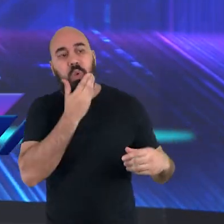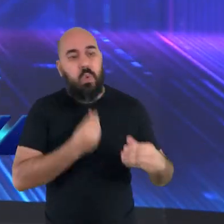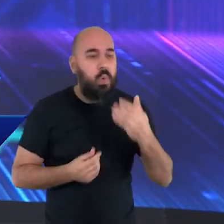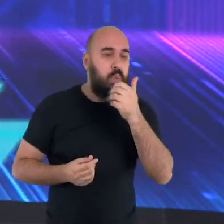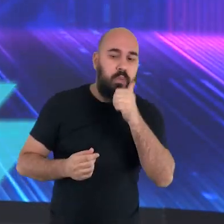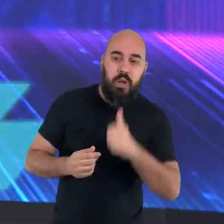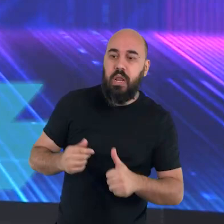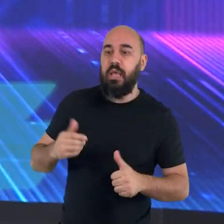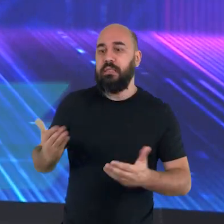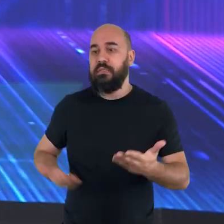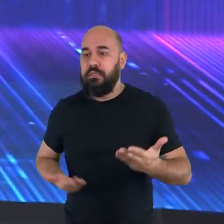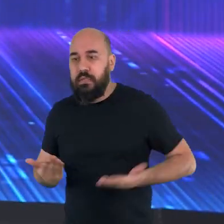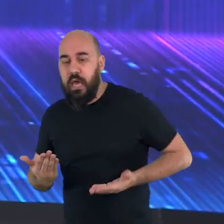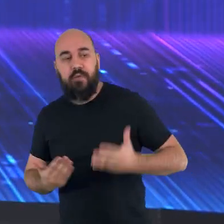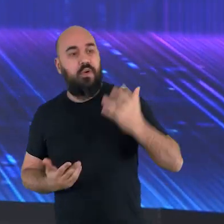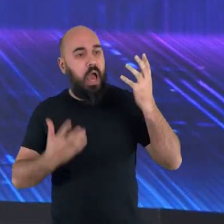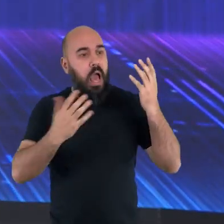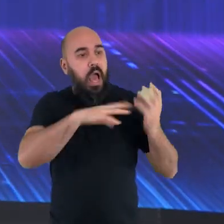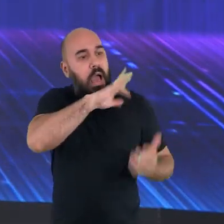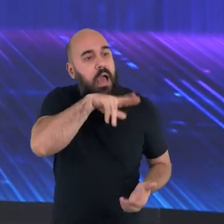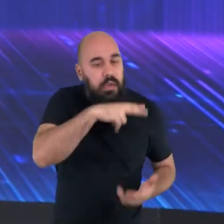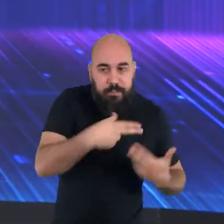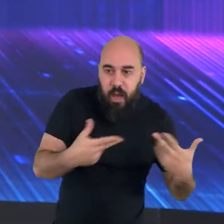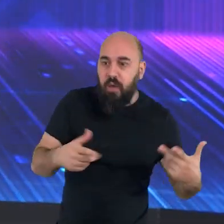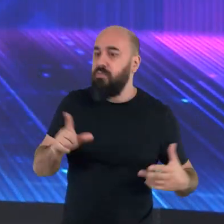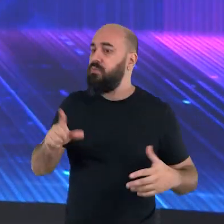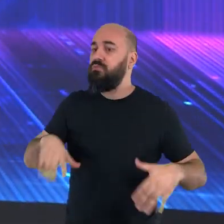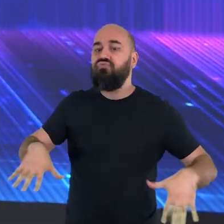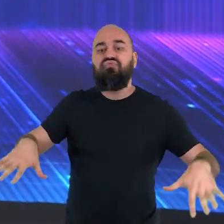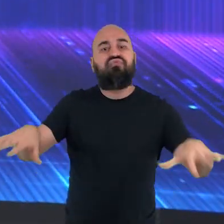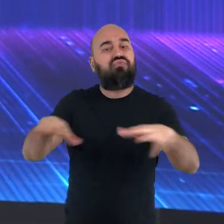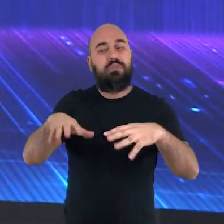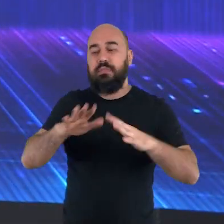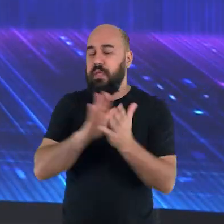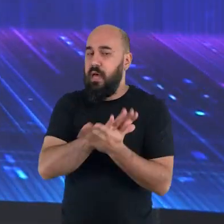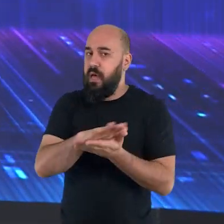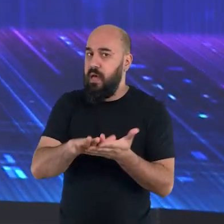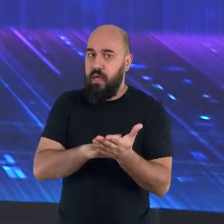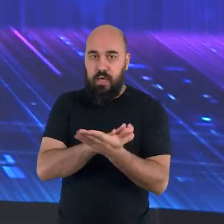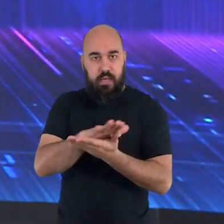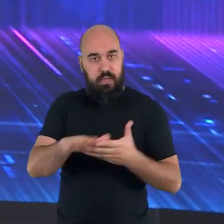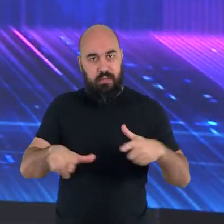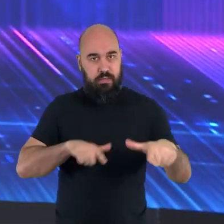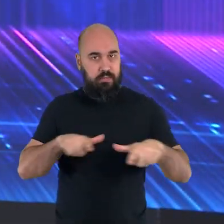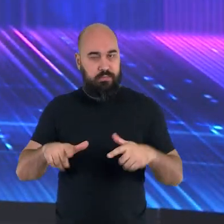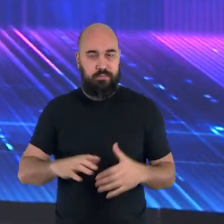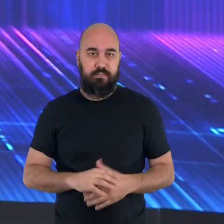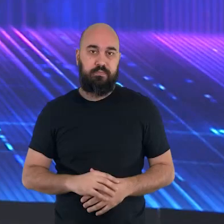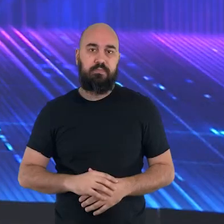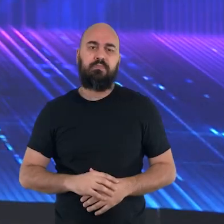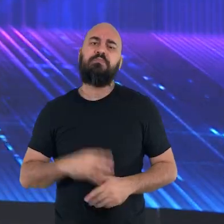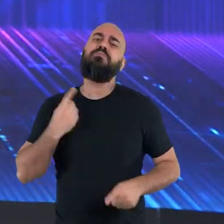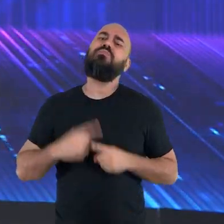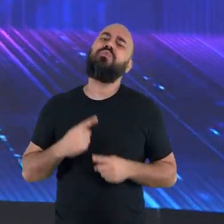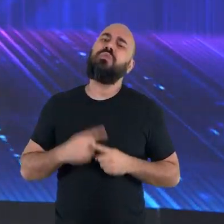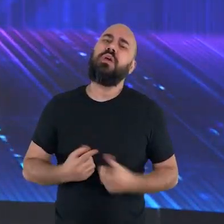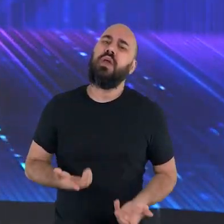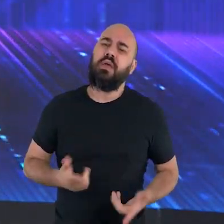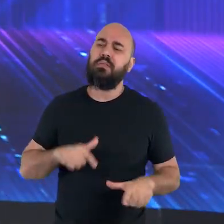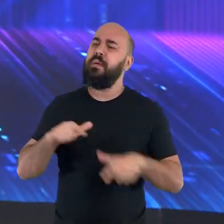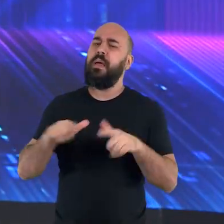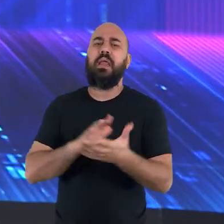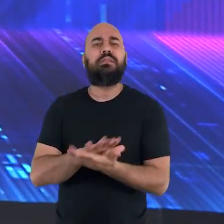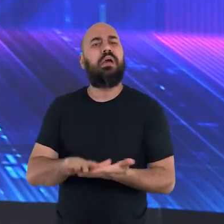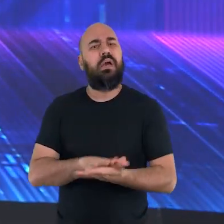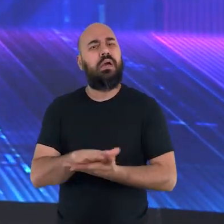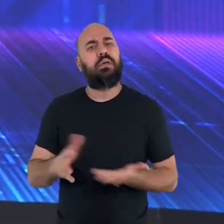serva, nem o teu animal, nem o forasteiro das tuas portas para dentro. Ora, veja. Por que ninguém deve trabalhar?